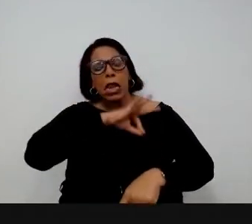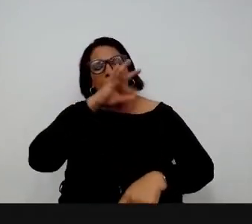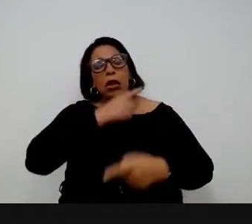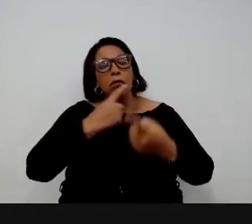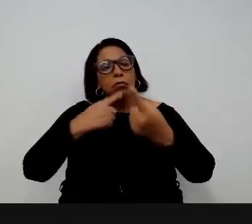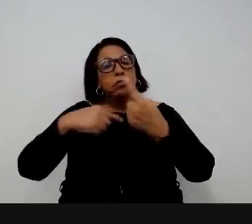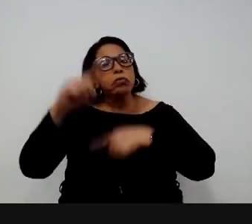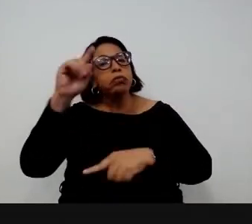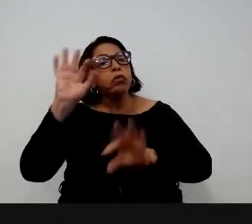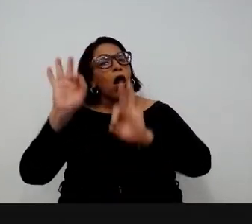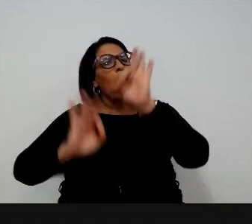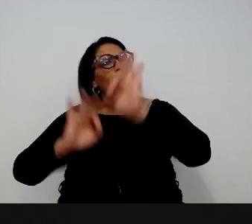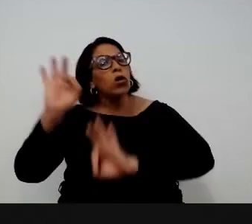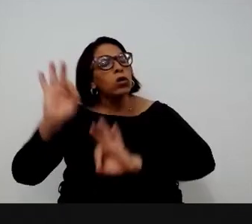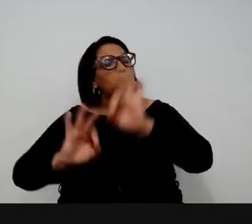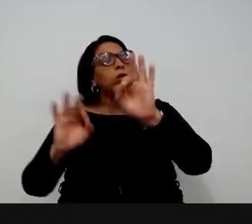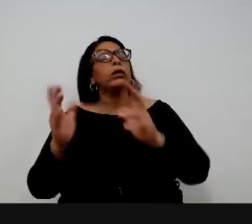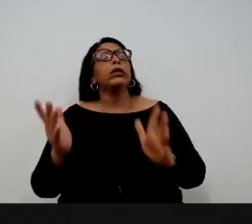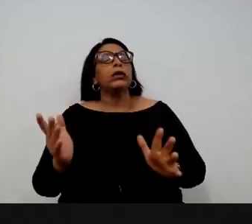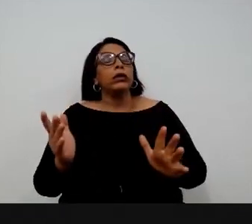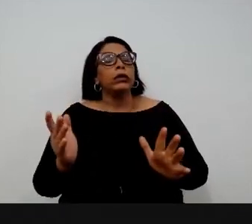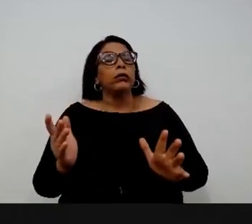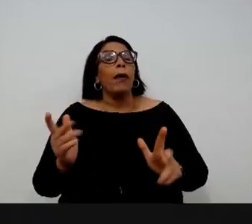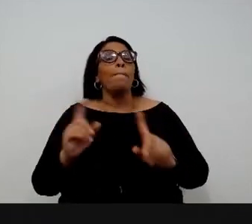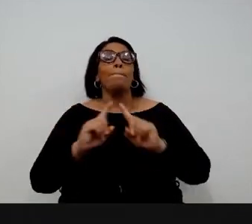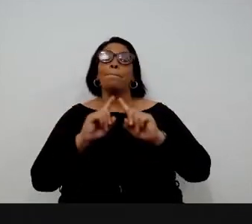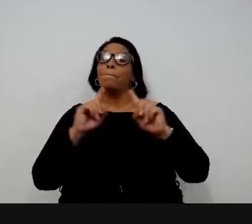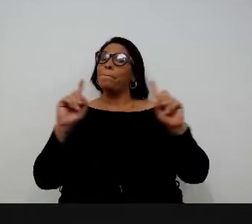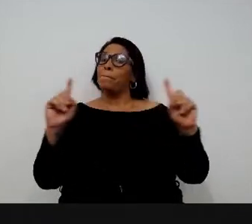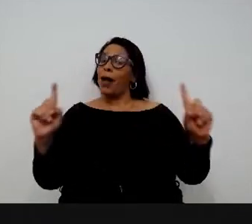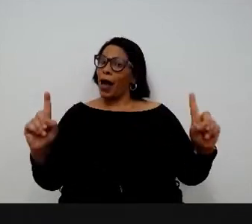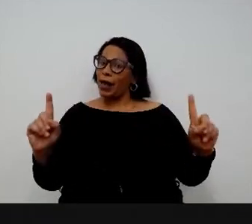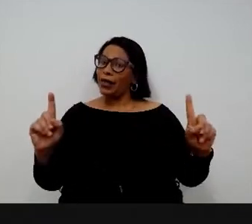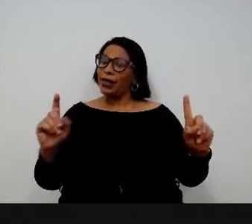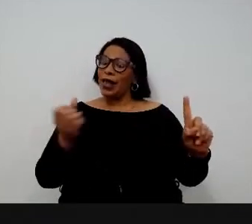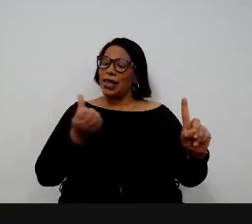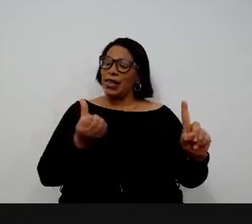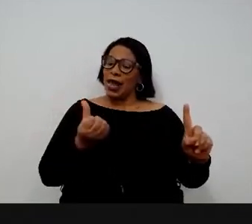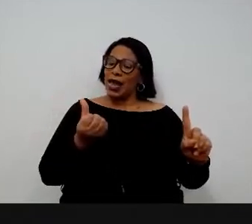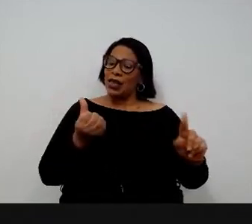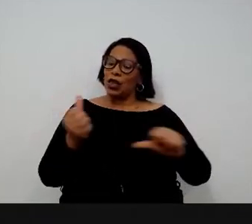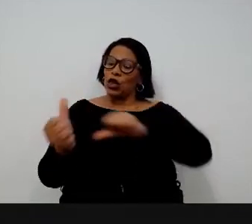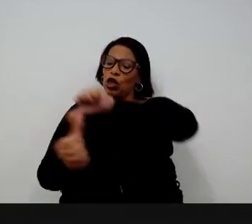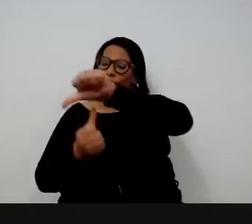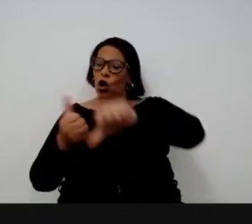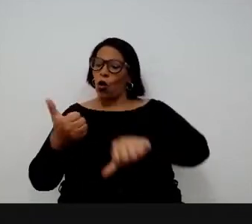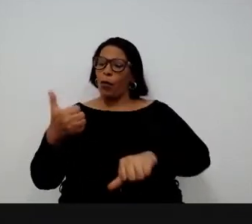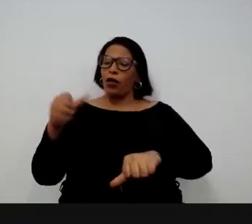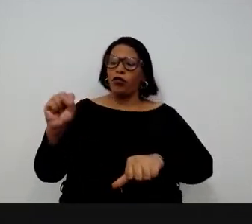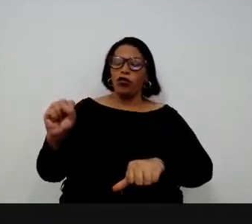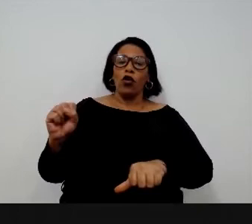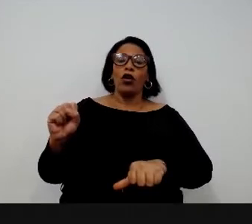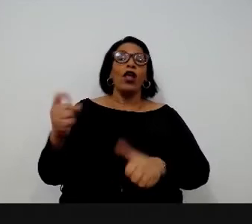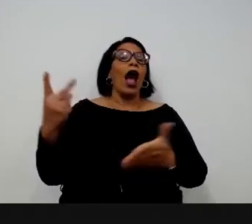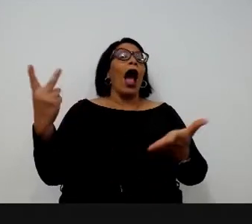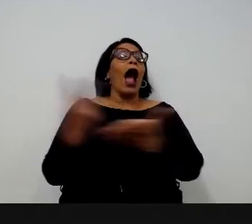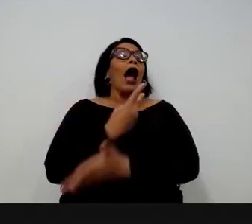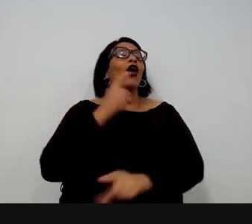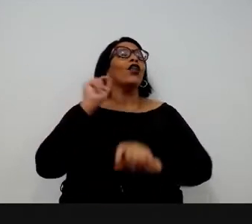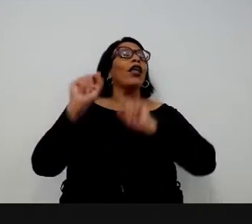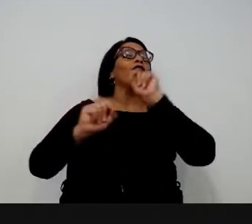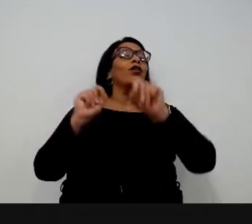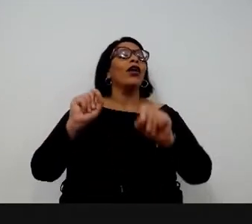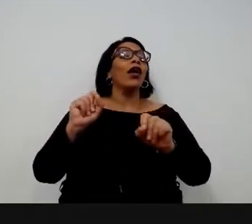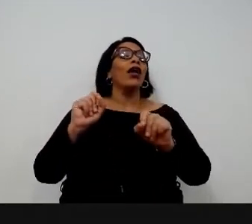alteração de remuneração. Só que, quando você passa de 6 para 18, uma coisa muito pequena acontece, você